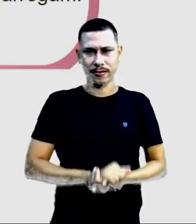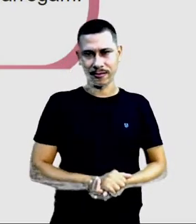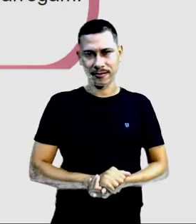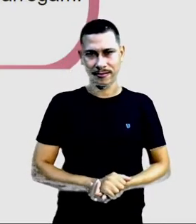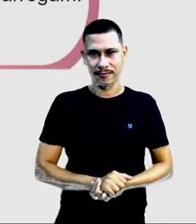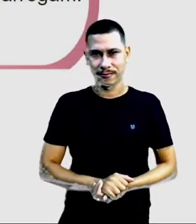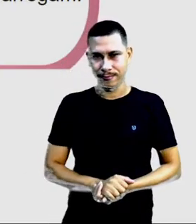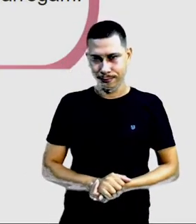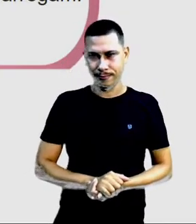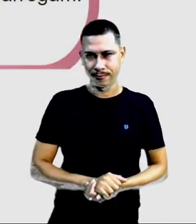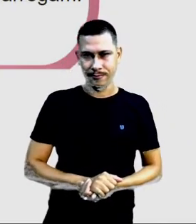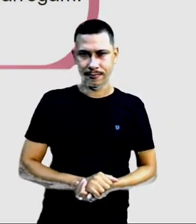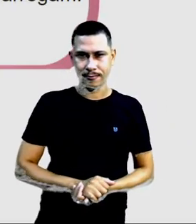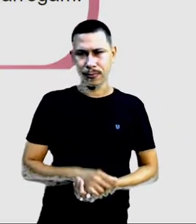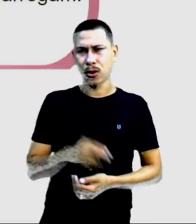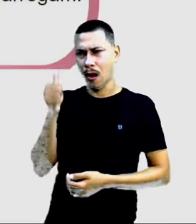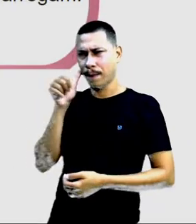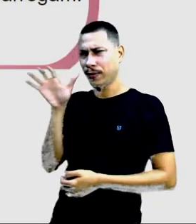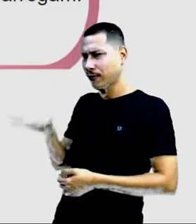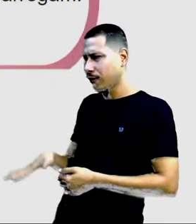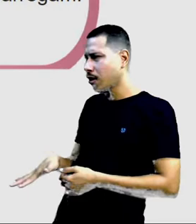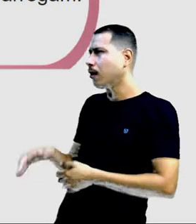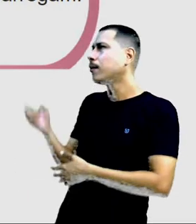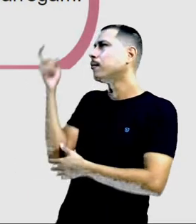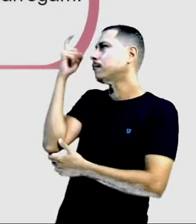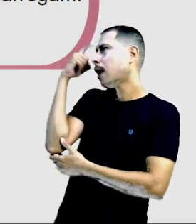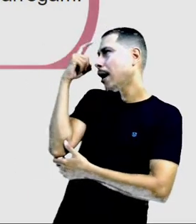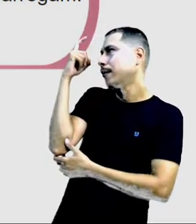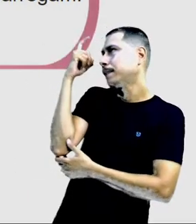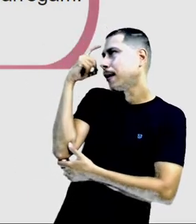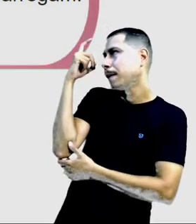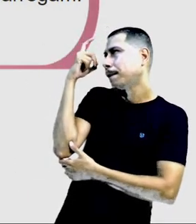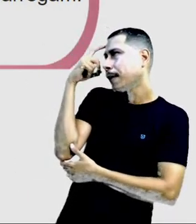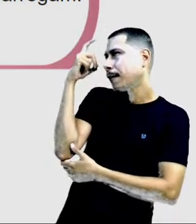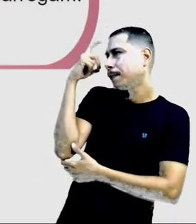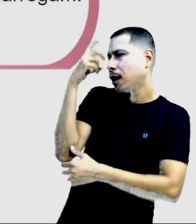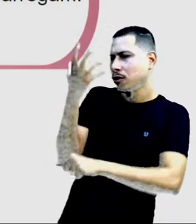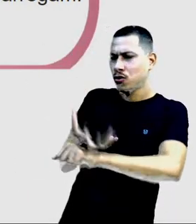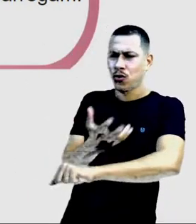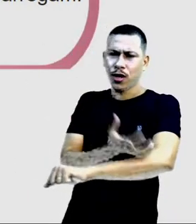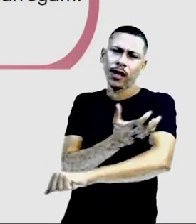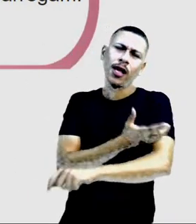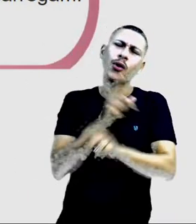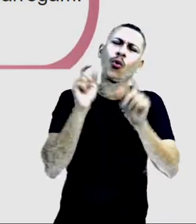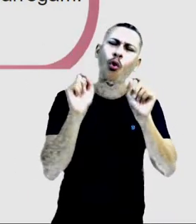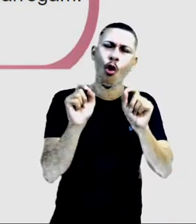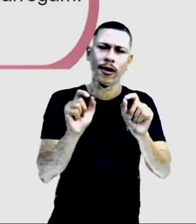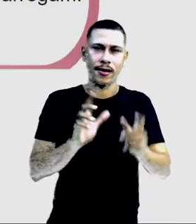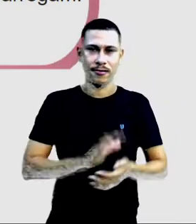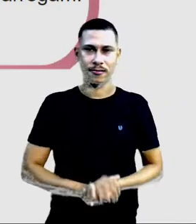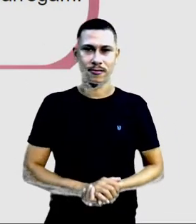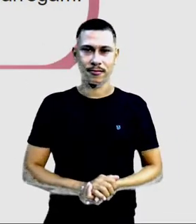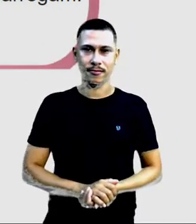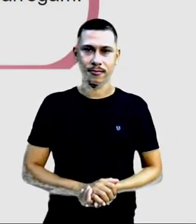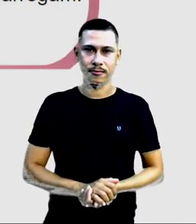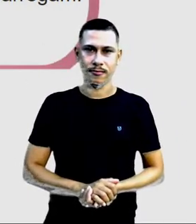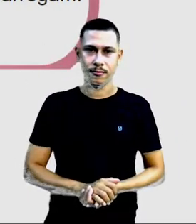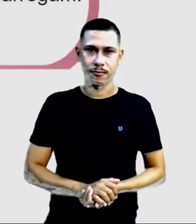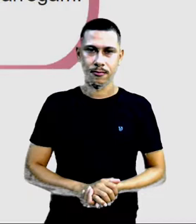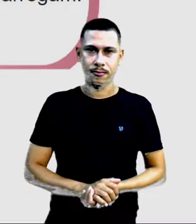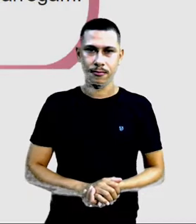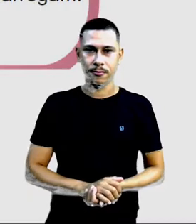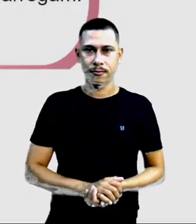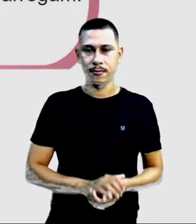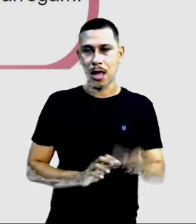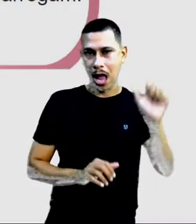Lá no jardim ela fica pensando. O que será que ela fica pensando? Na coragem das formigas que